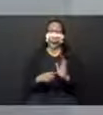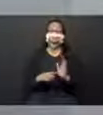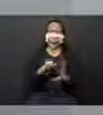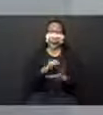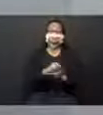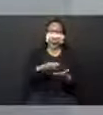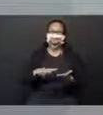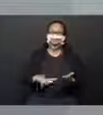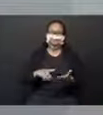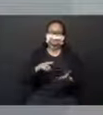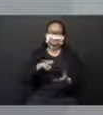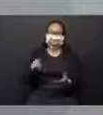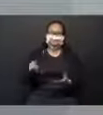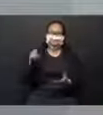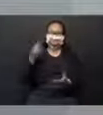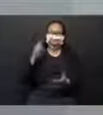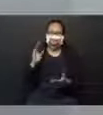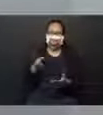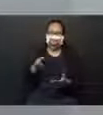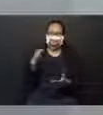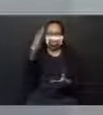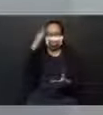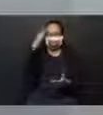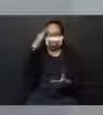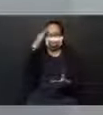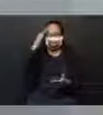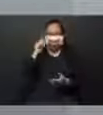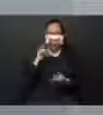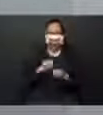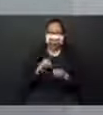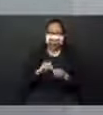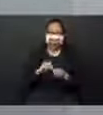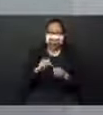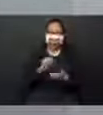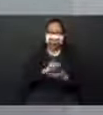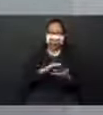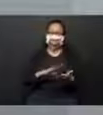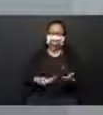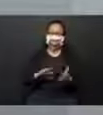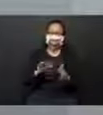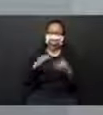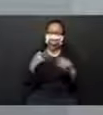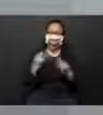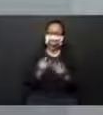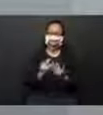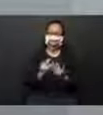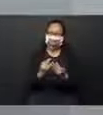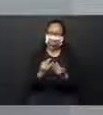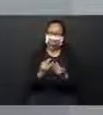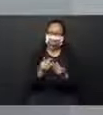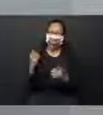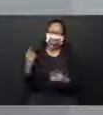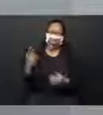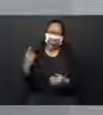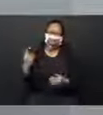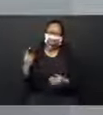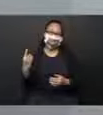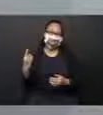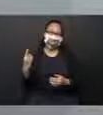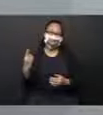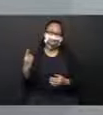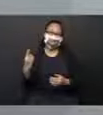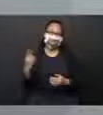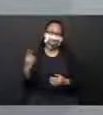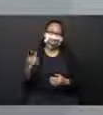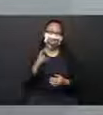sabem o que devem fazer. Atividade com a família, atividade que vocês vão fazer sozinhos, responder e enviar para